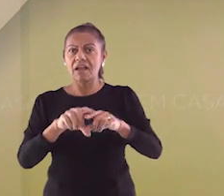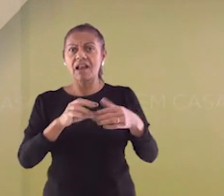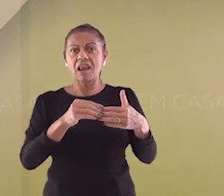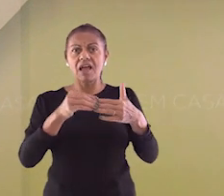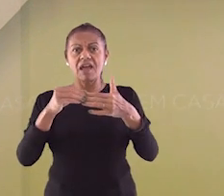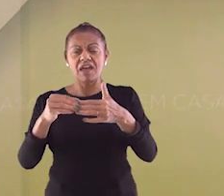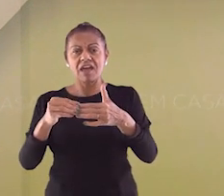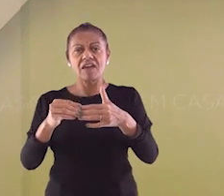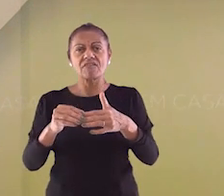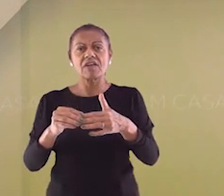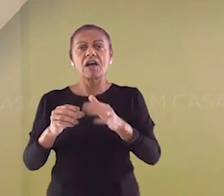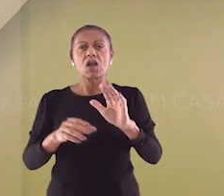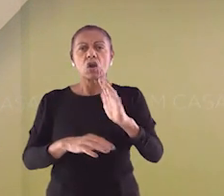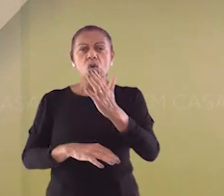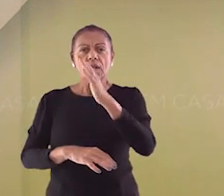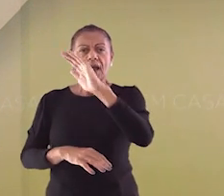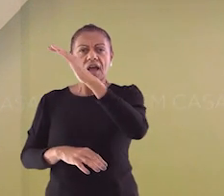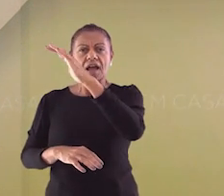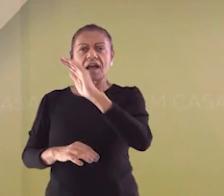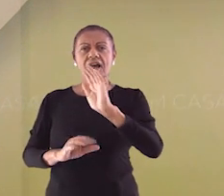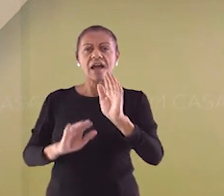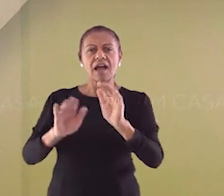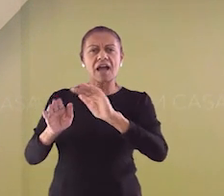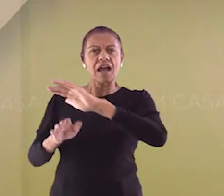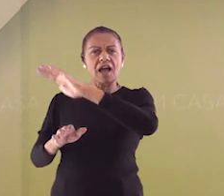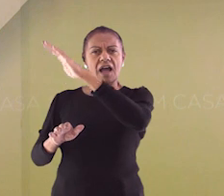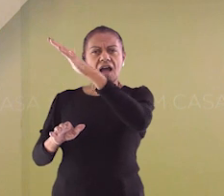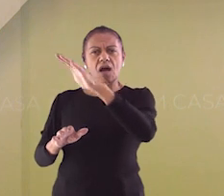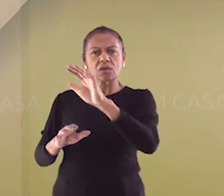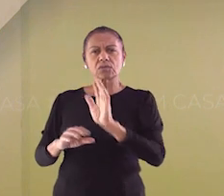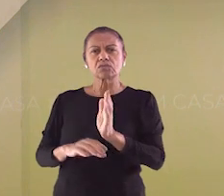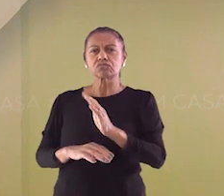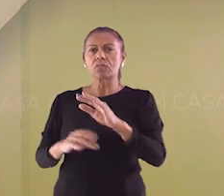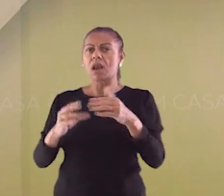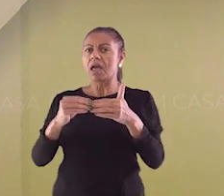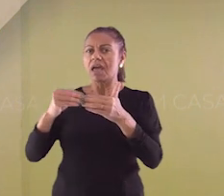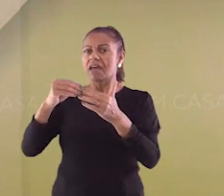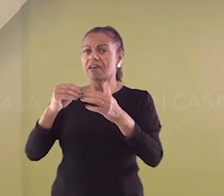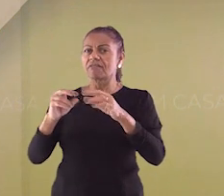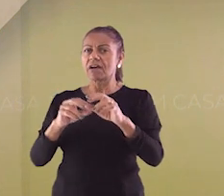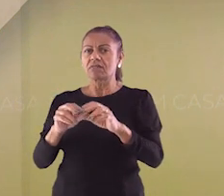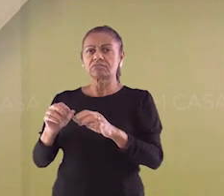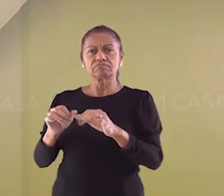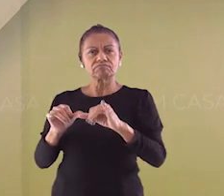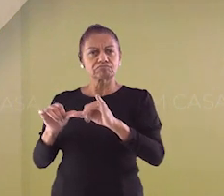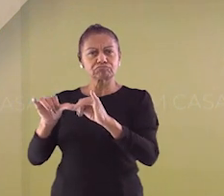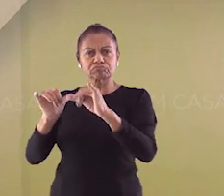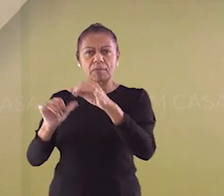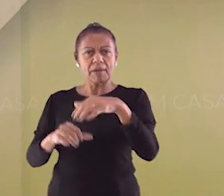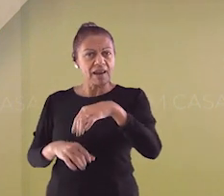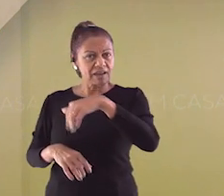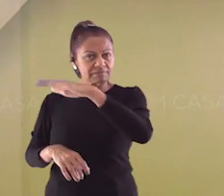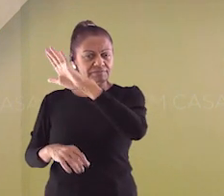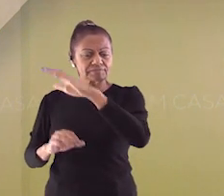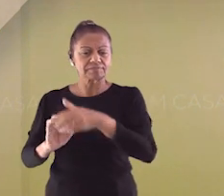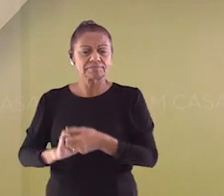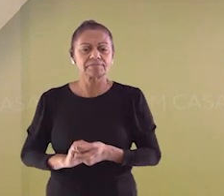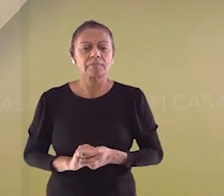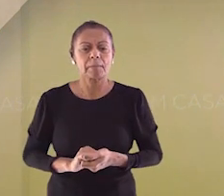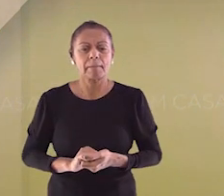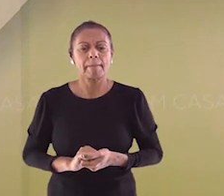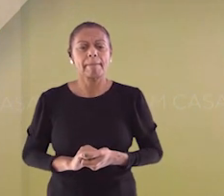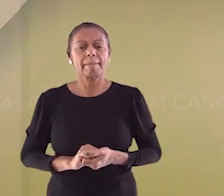gado é elevado para áreas mais altas pelos vaqueiros, a fim de abrigar-se das enchentes que